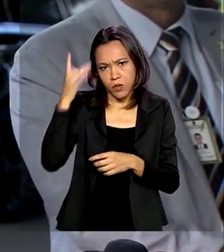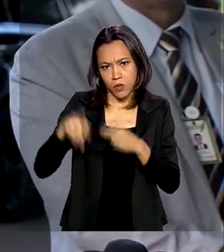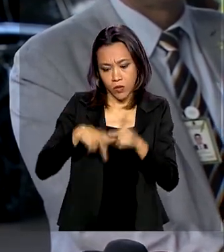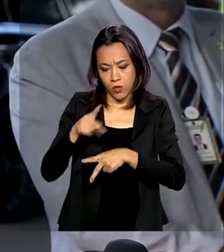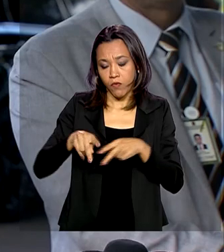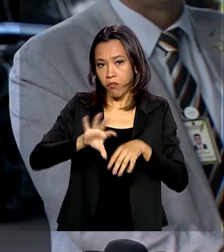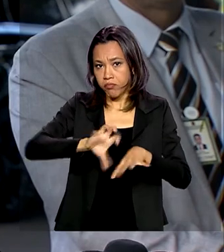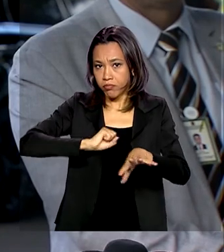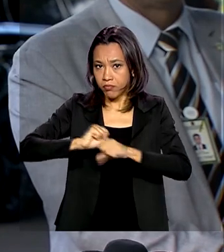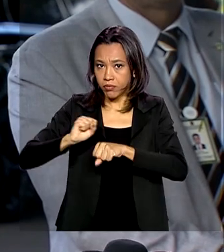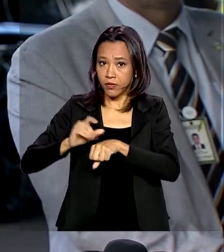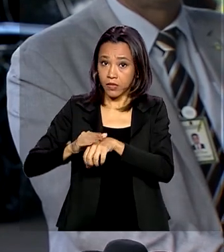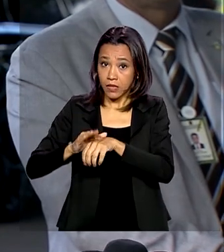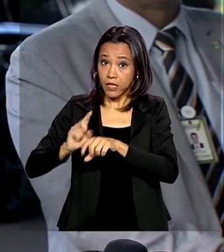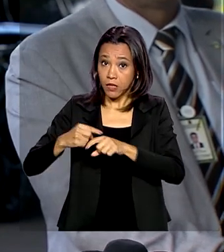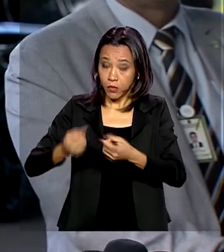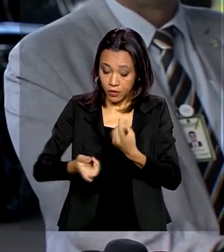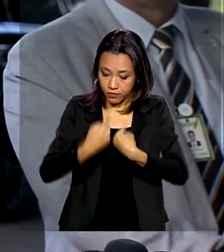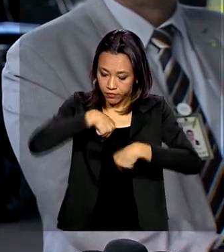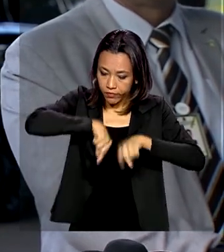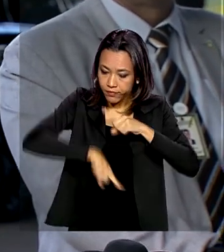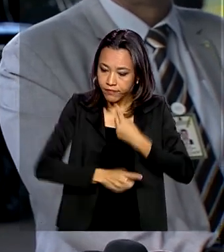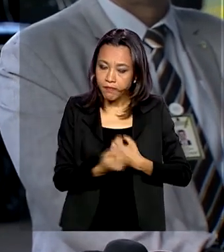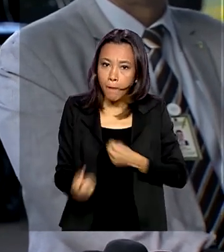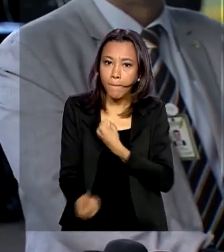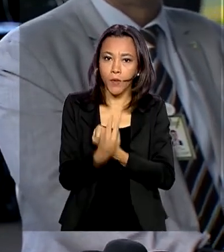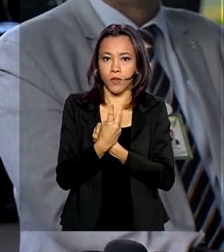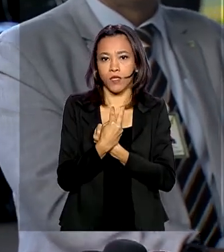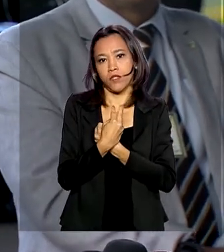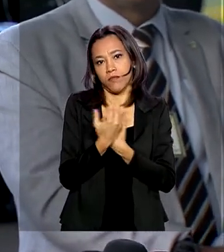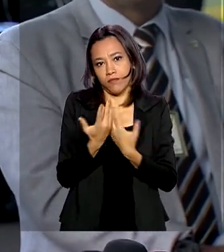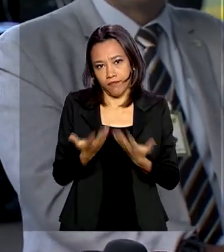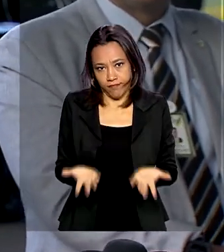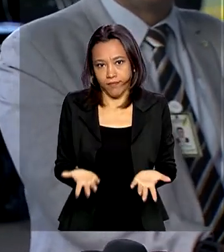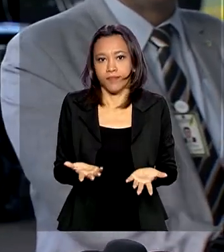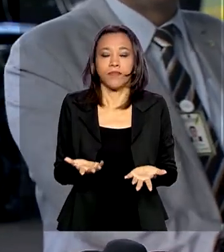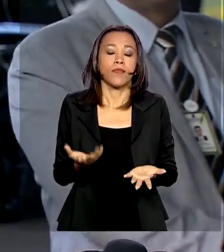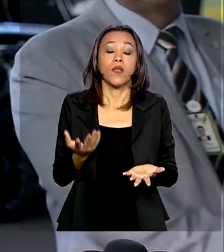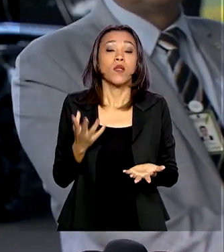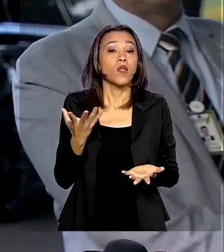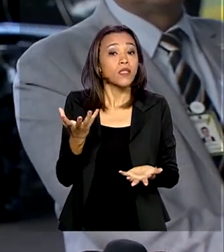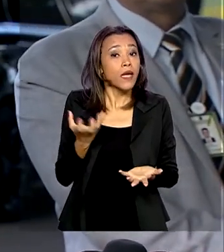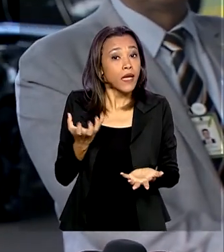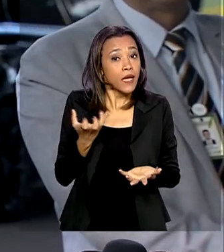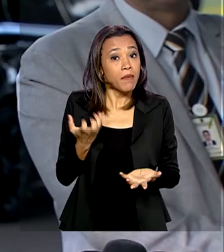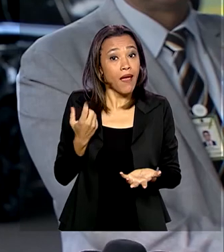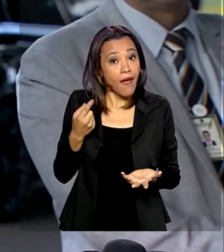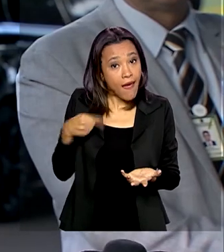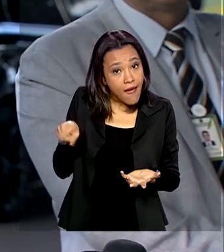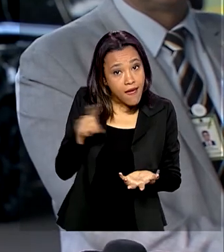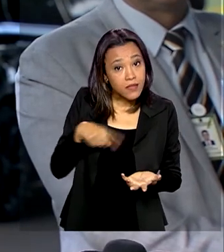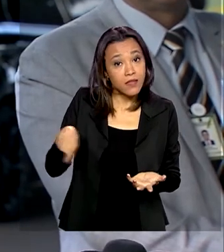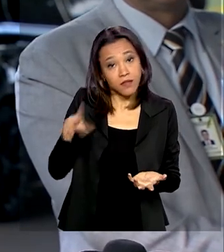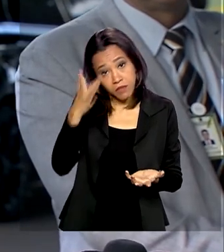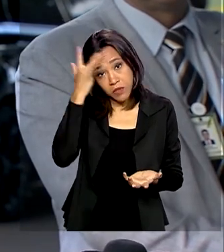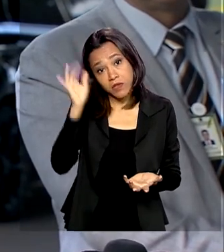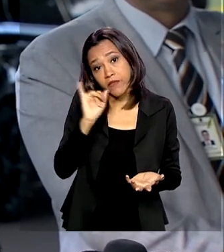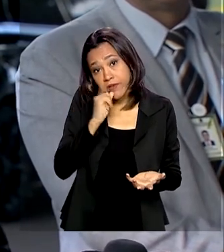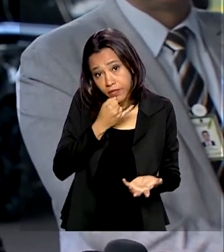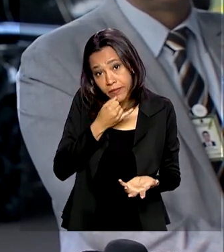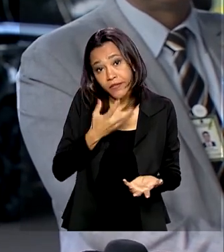vacina, e adquirir os anticorpos. Agora, o nós queremos é que essas pessoas que vão se infectar, infelizmente,